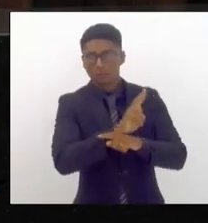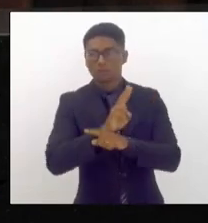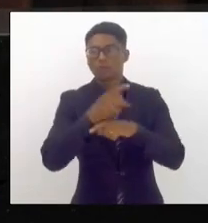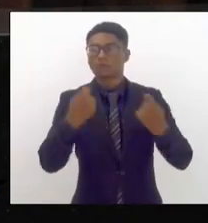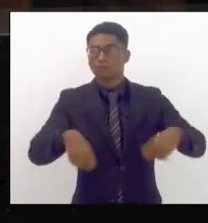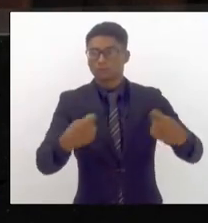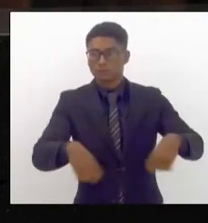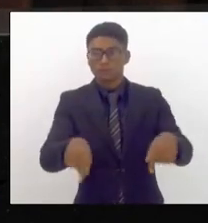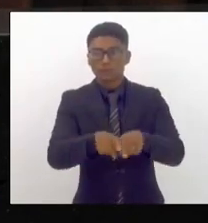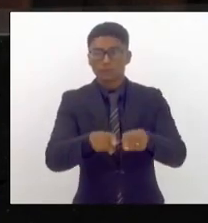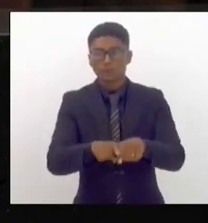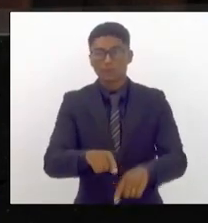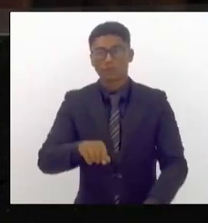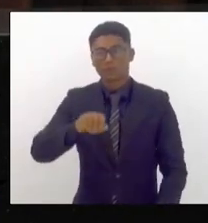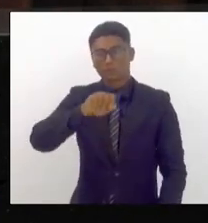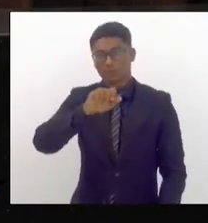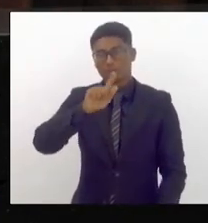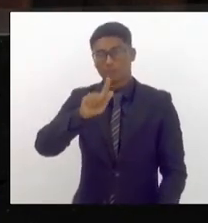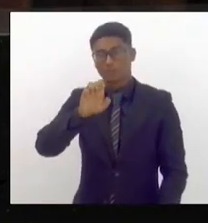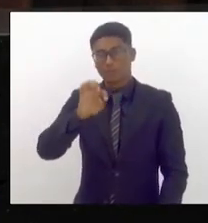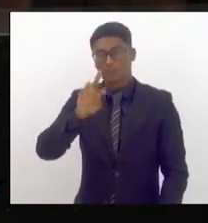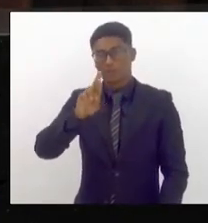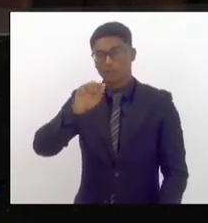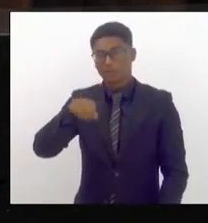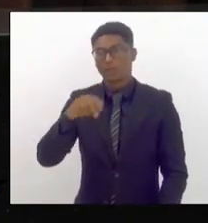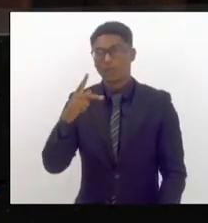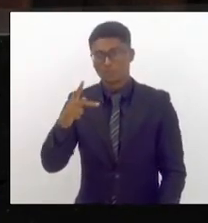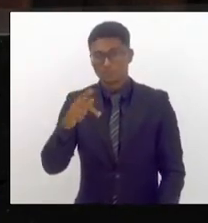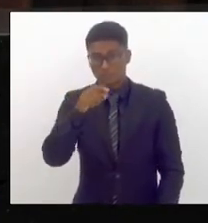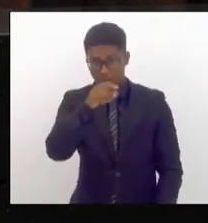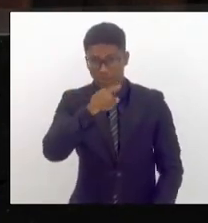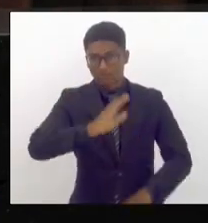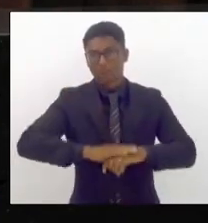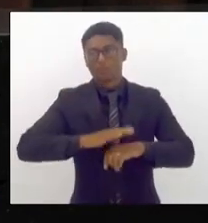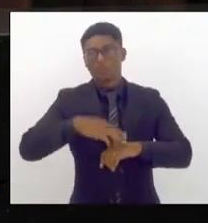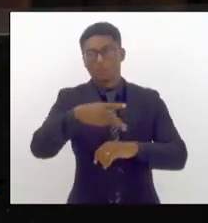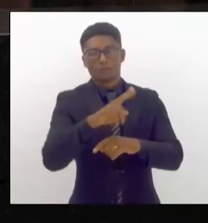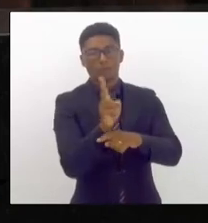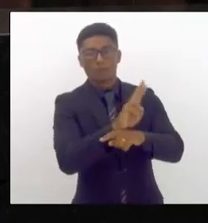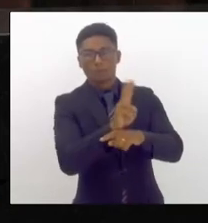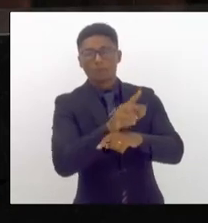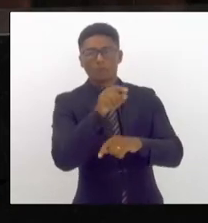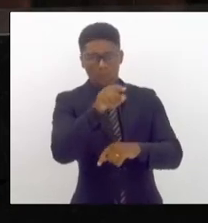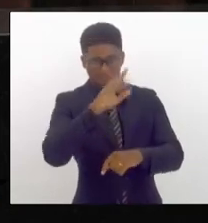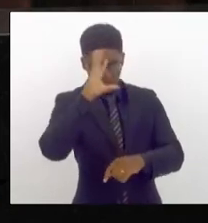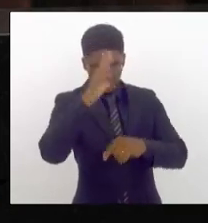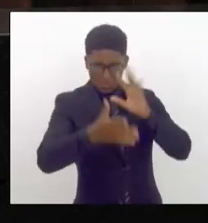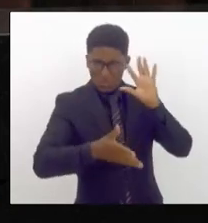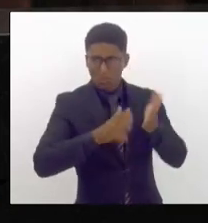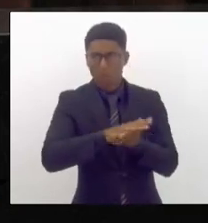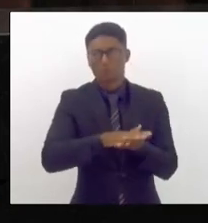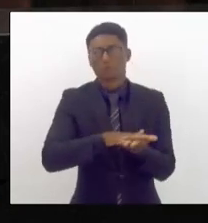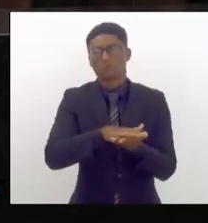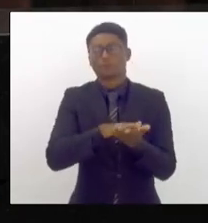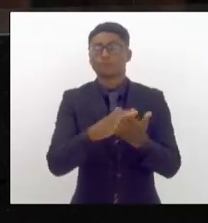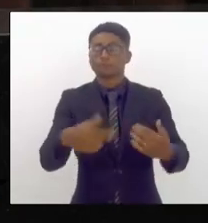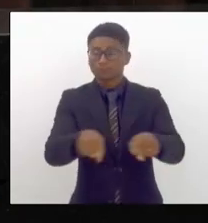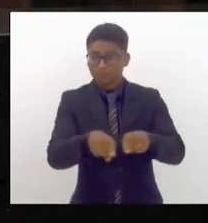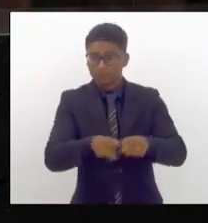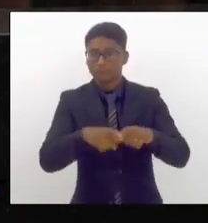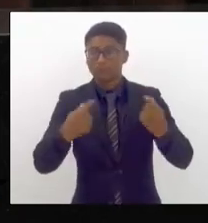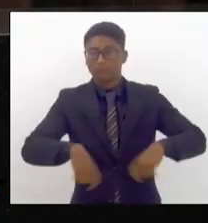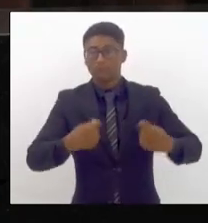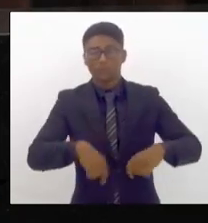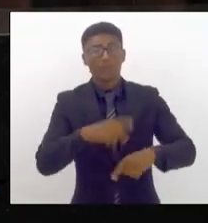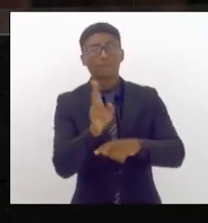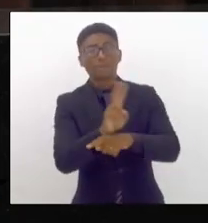GENERSA a GENERSA que é a Agência Reguladora do Transporte que não resolve nada e tem que fiscalizar a atuação